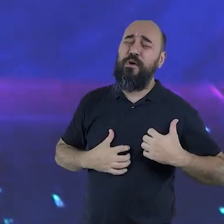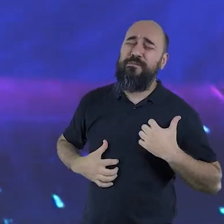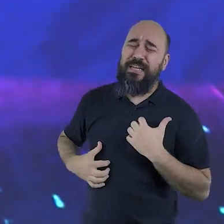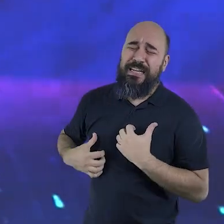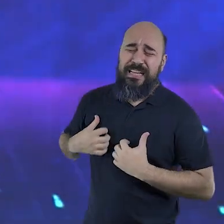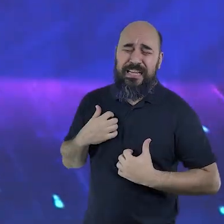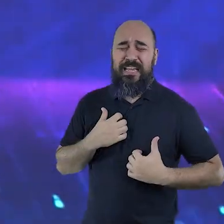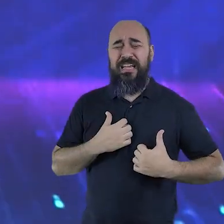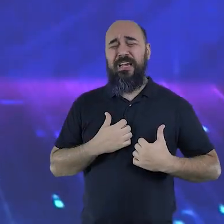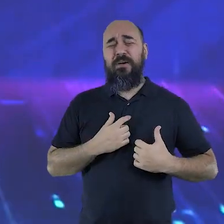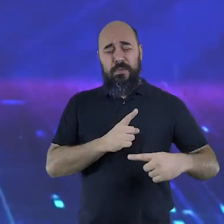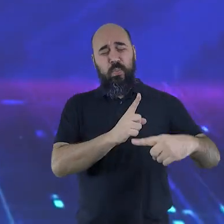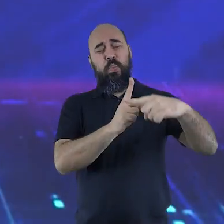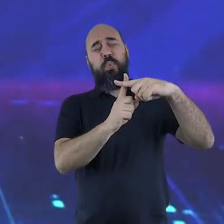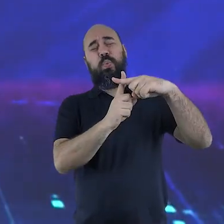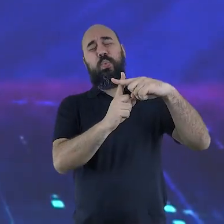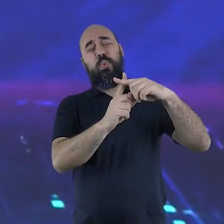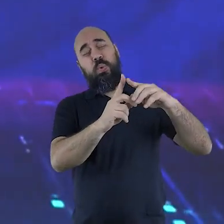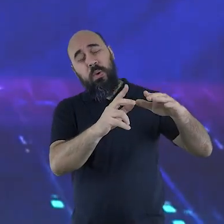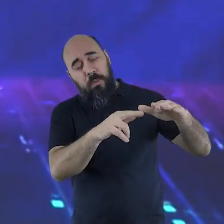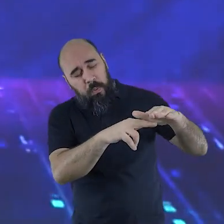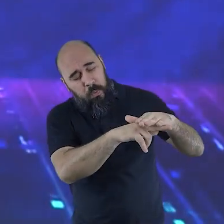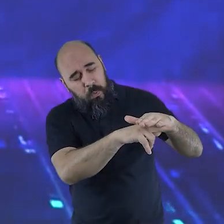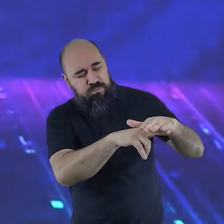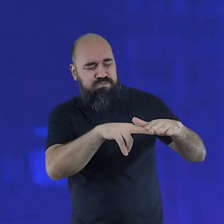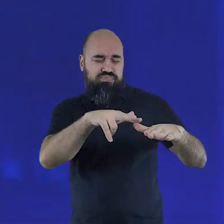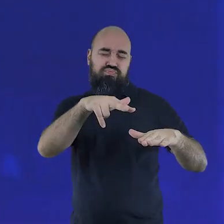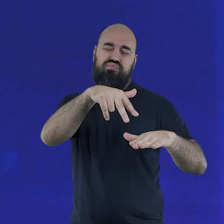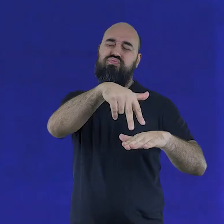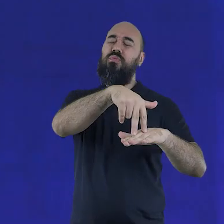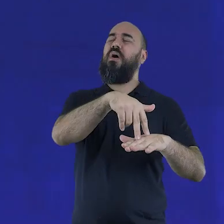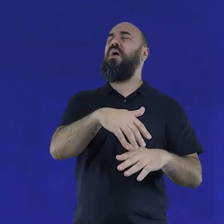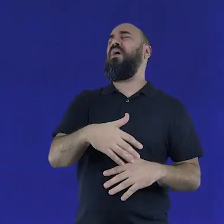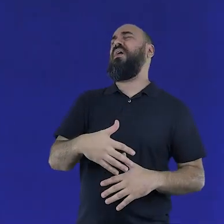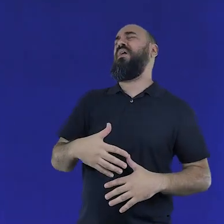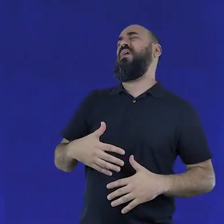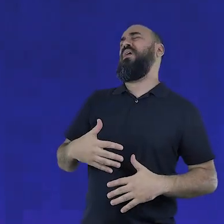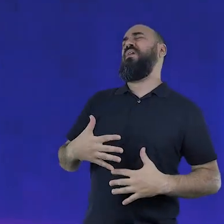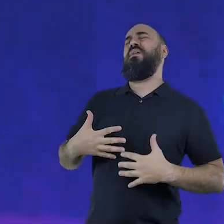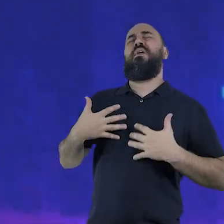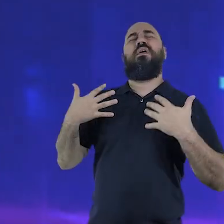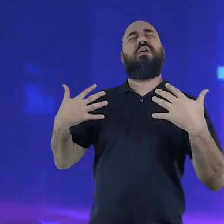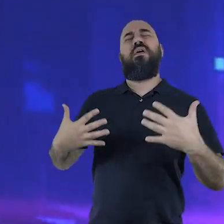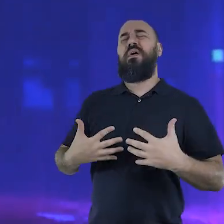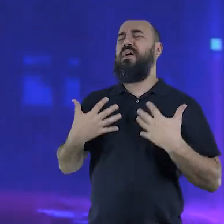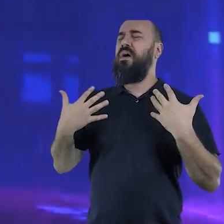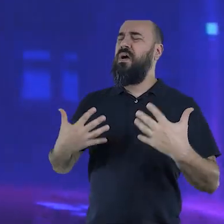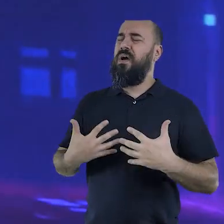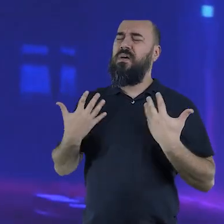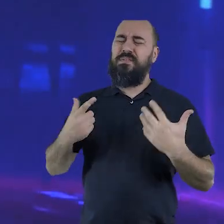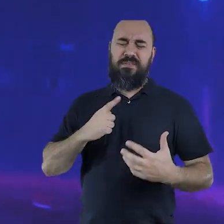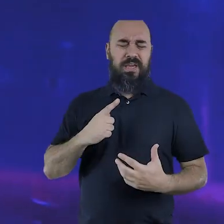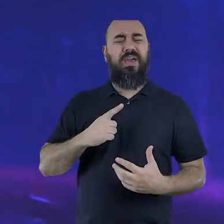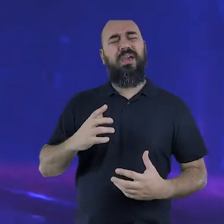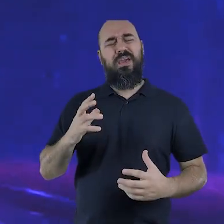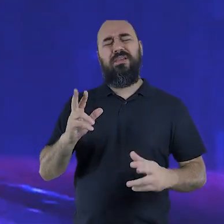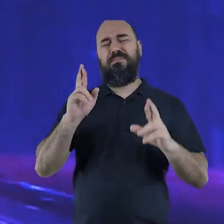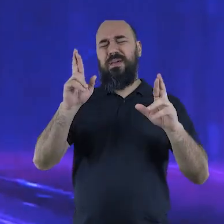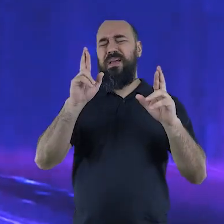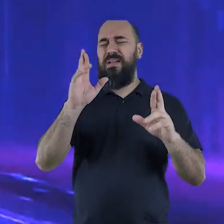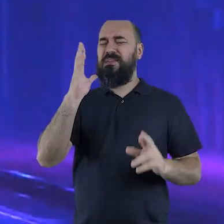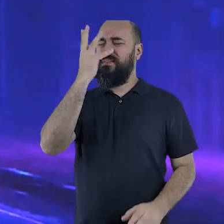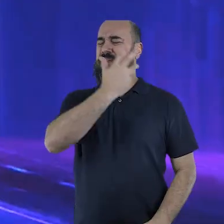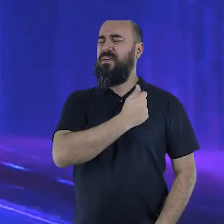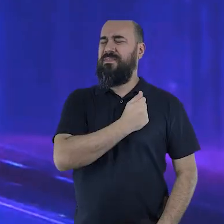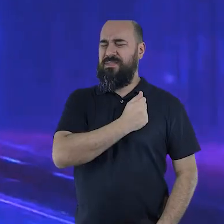eterno de Cristo Jesus nosso coração se enche de alegria porque nós não estamos perdidos nós podemos ter a esperança da